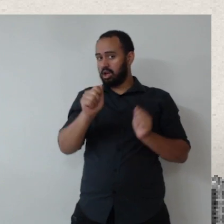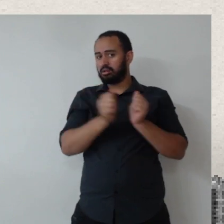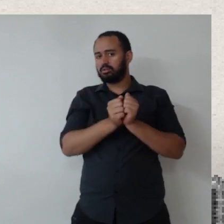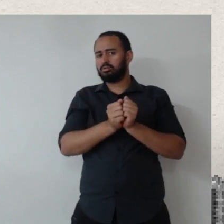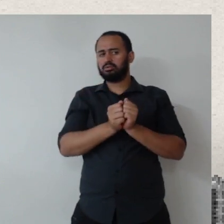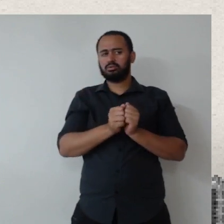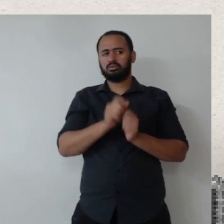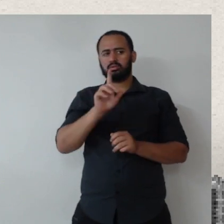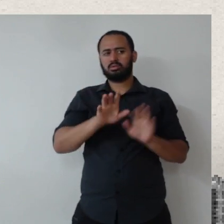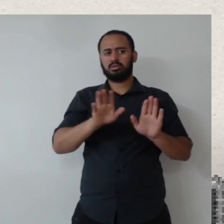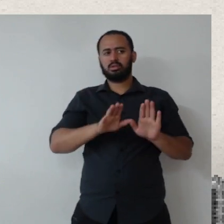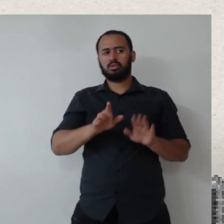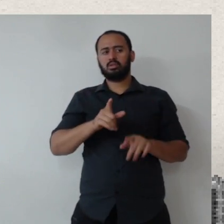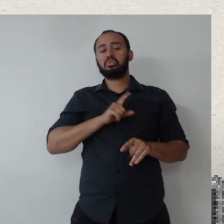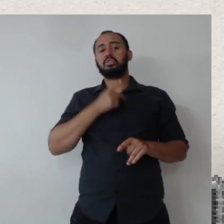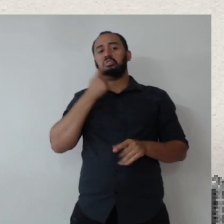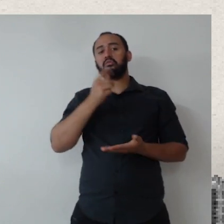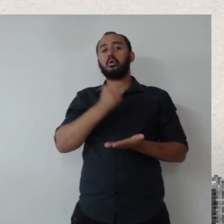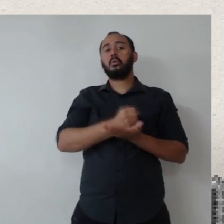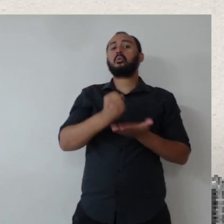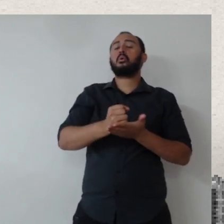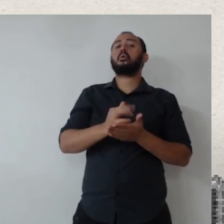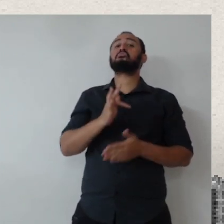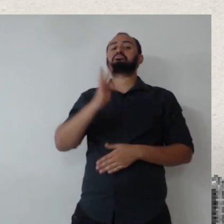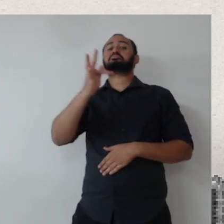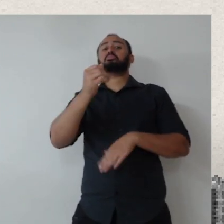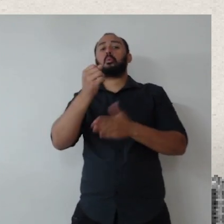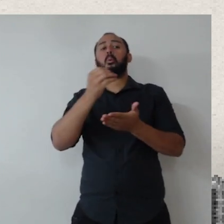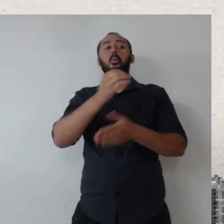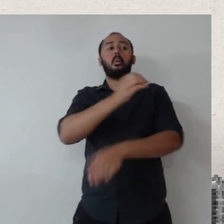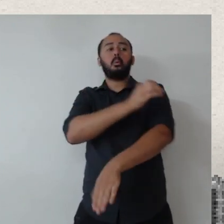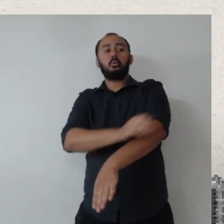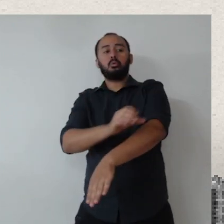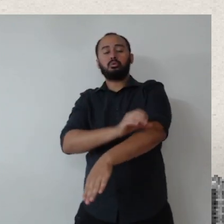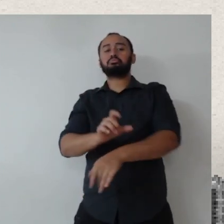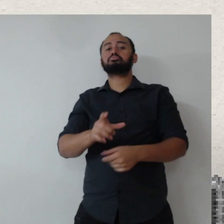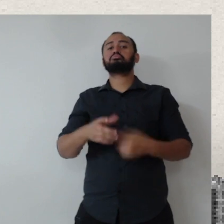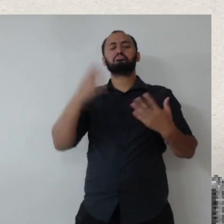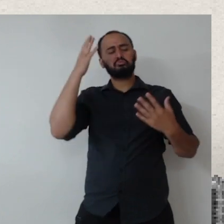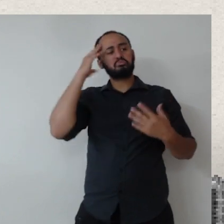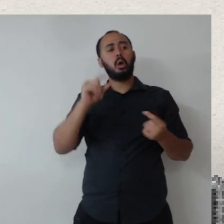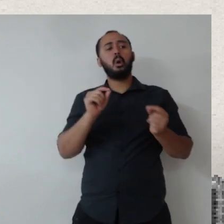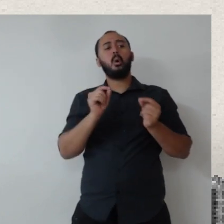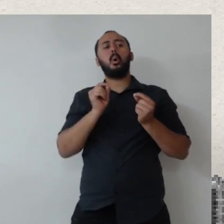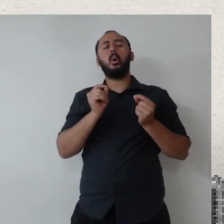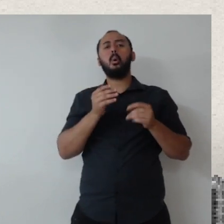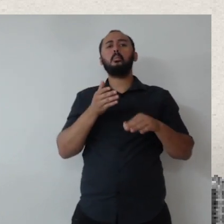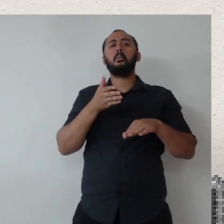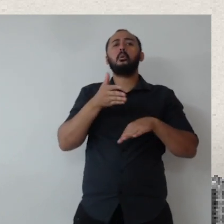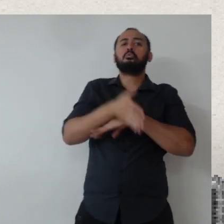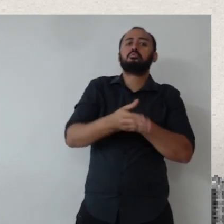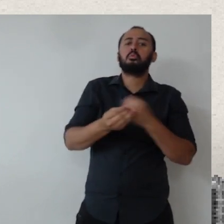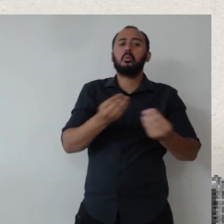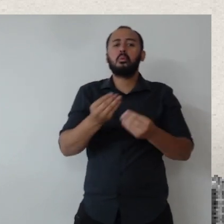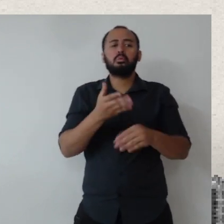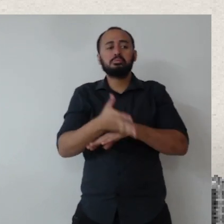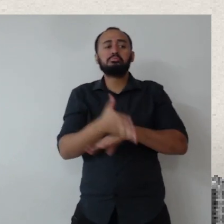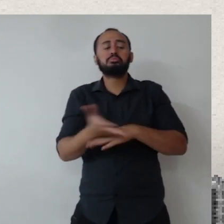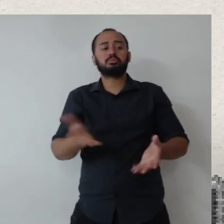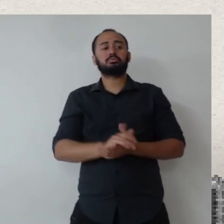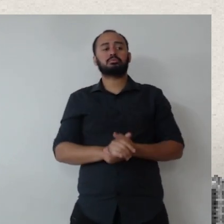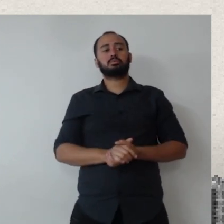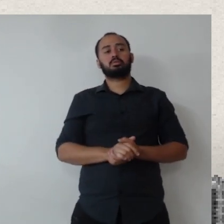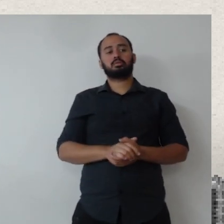versam, no caso de contratação de curso, né? Quais seriam os critérios, né? Então, não sei, Rosane, se isso foi uma